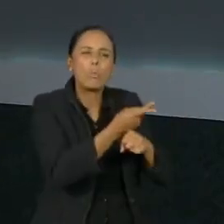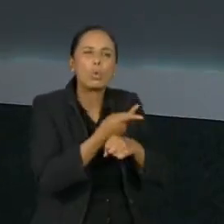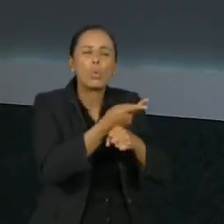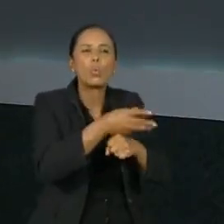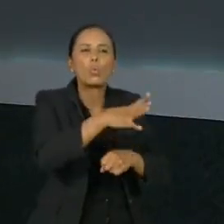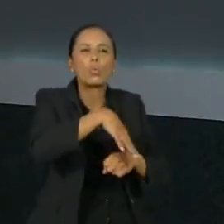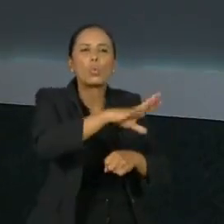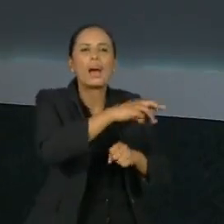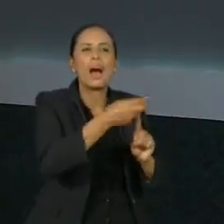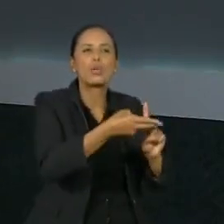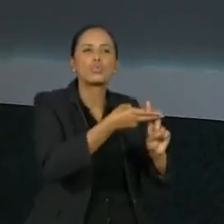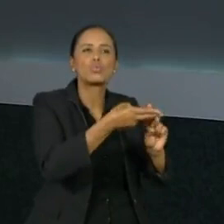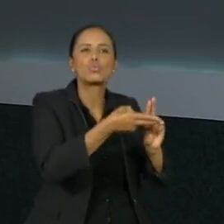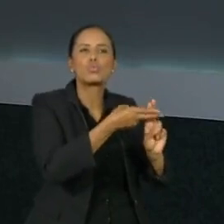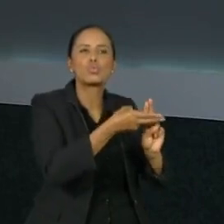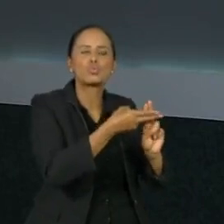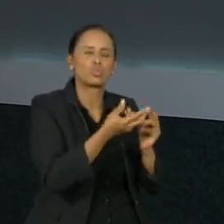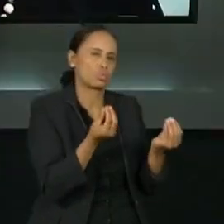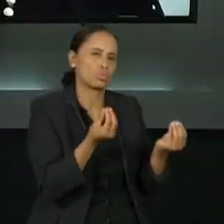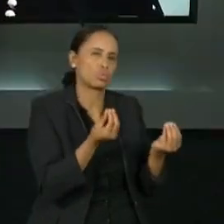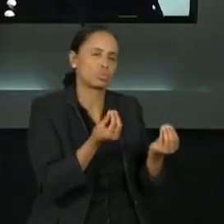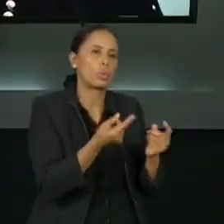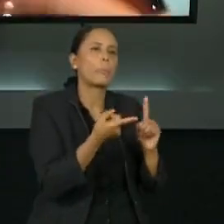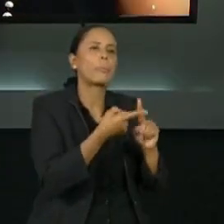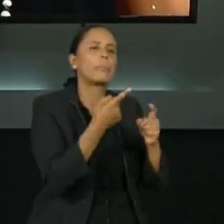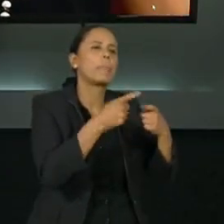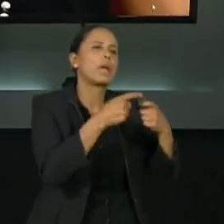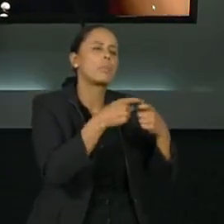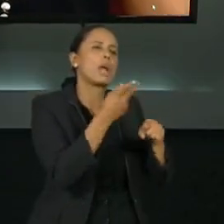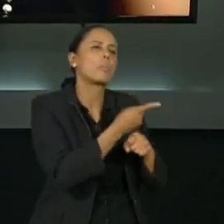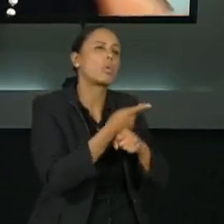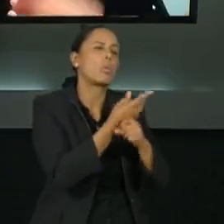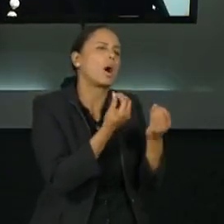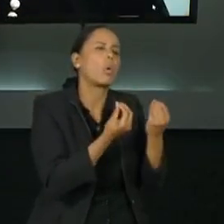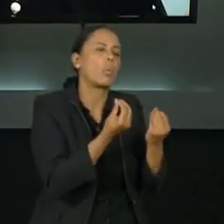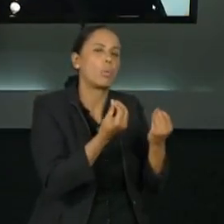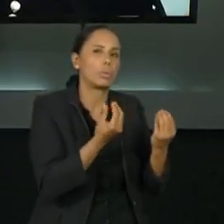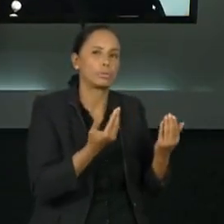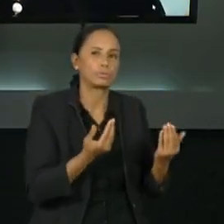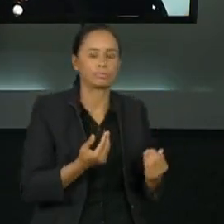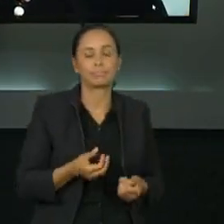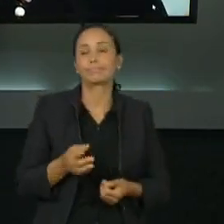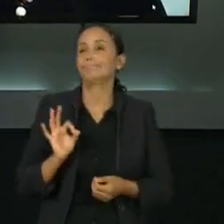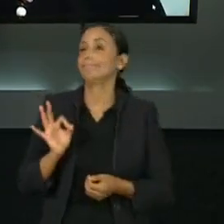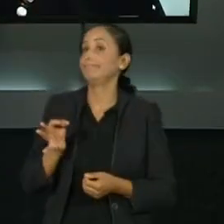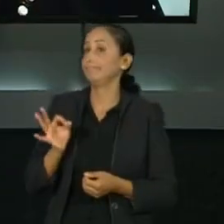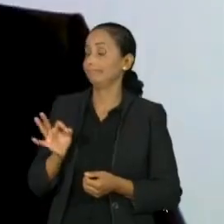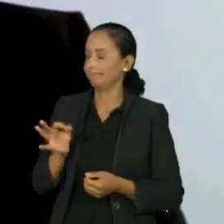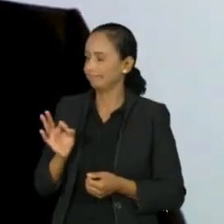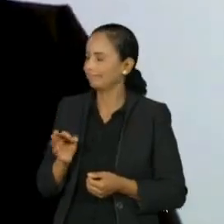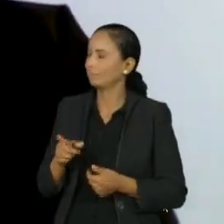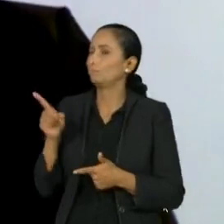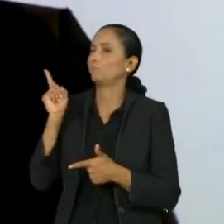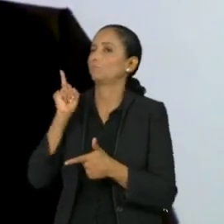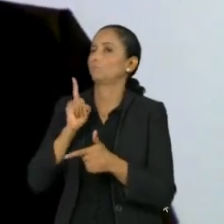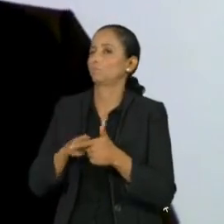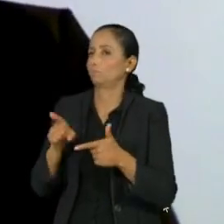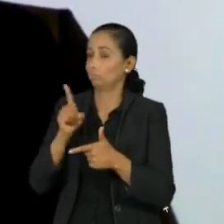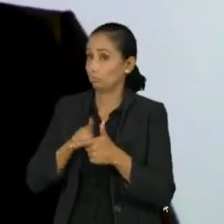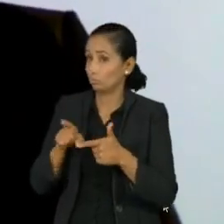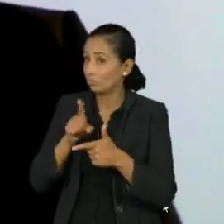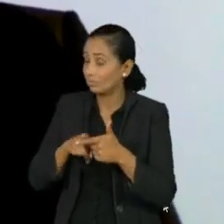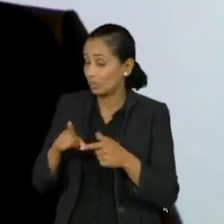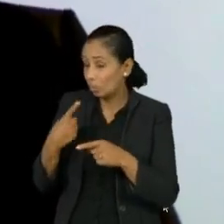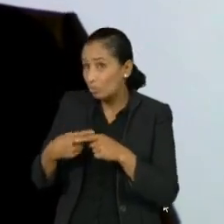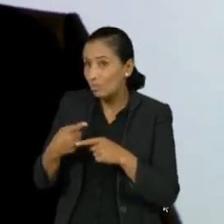e qual é o primeiro médico que deve ser procurado? Então, aqui a gente tem um grande problema, sabe? Porque o Ministério da